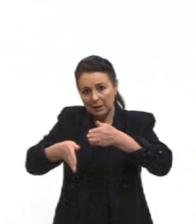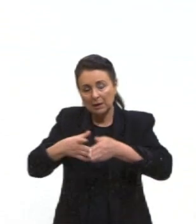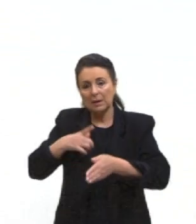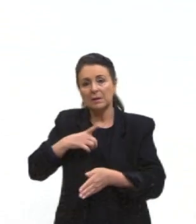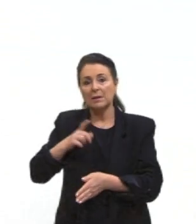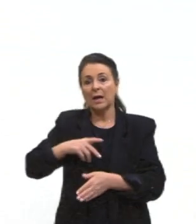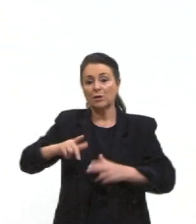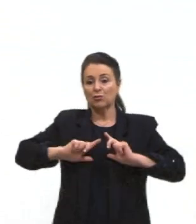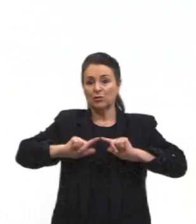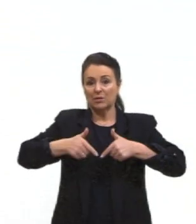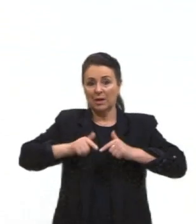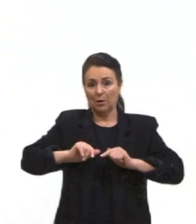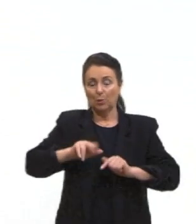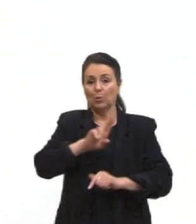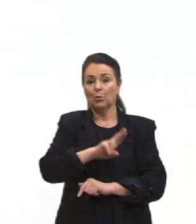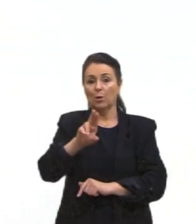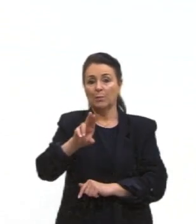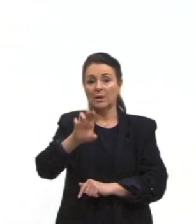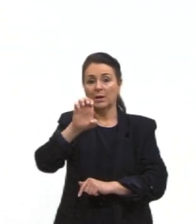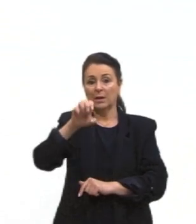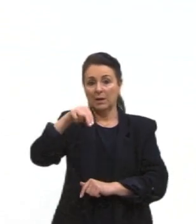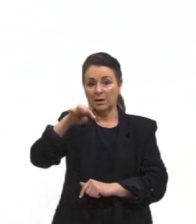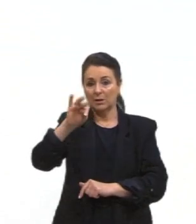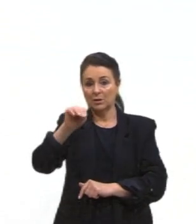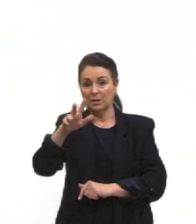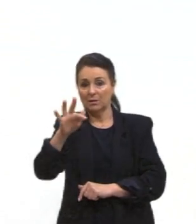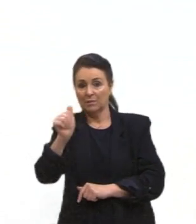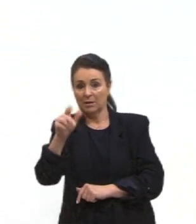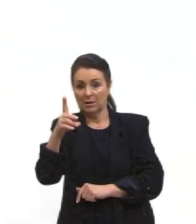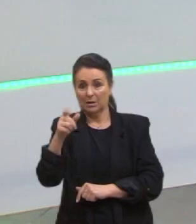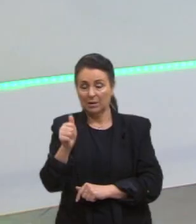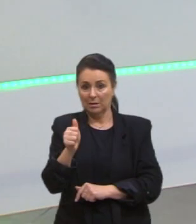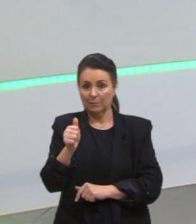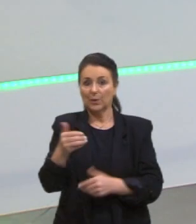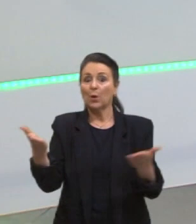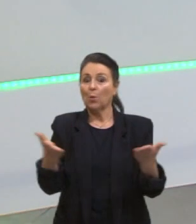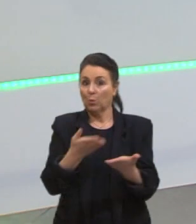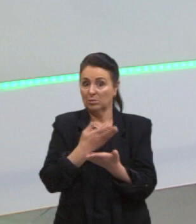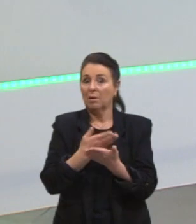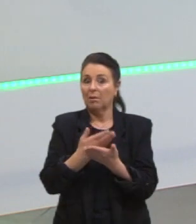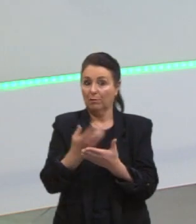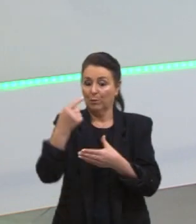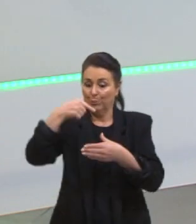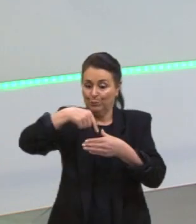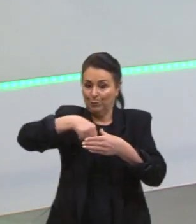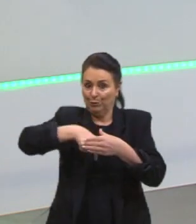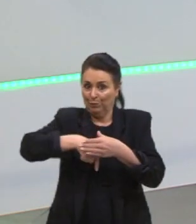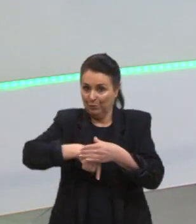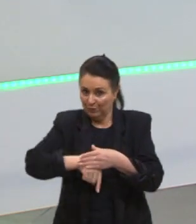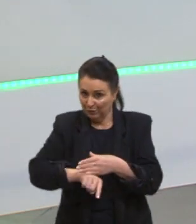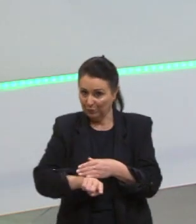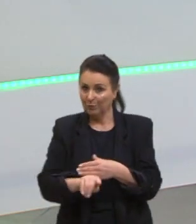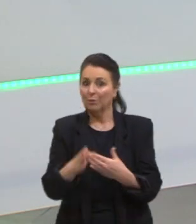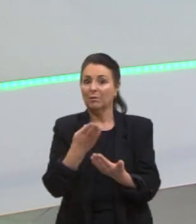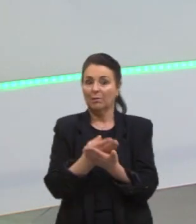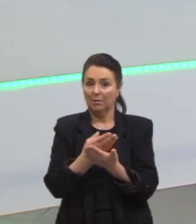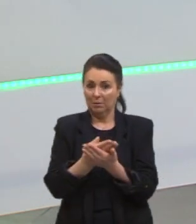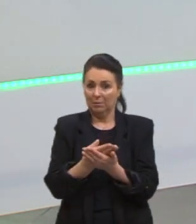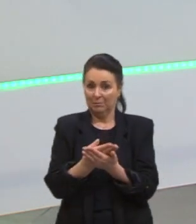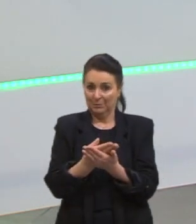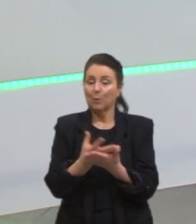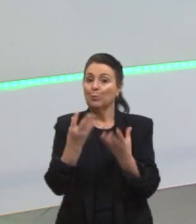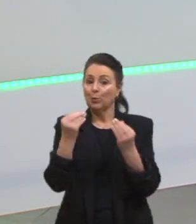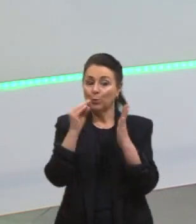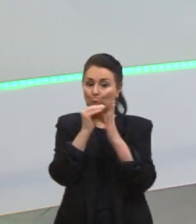gurizada. Hoje, então, a aula foi bem densa, tá, gurizada, a aula foi bem densa, foi muito pesada,